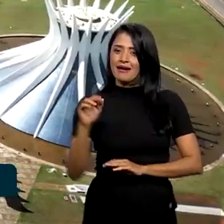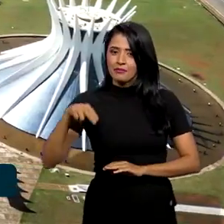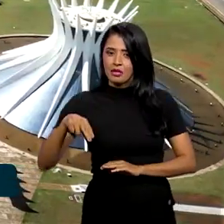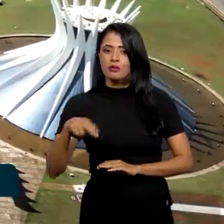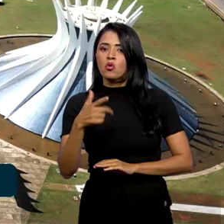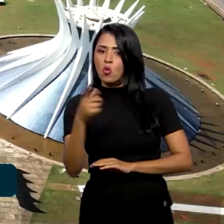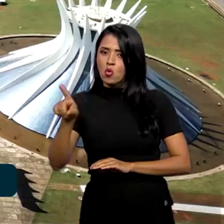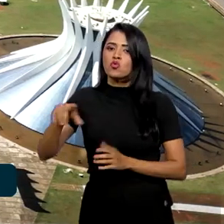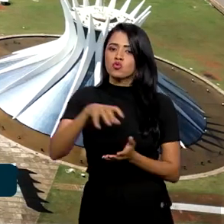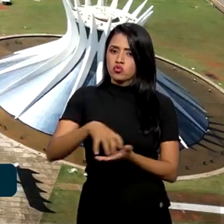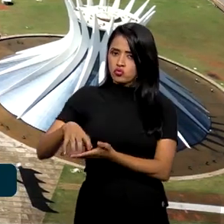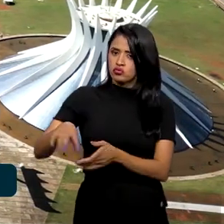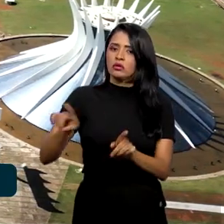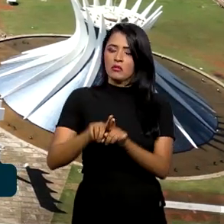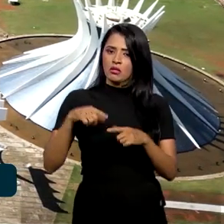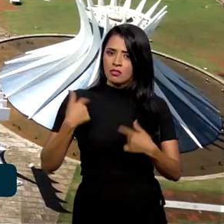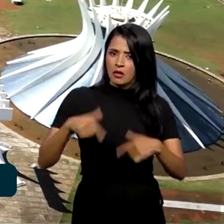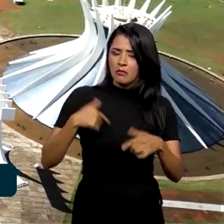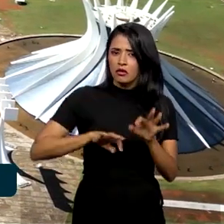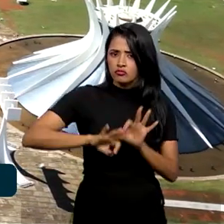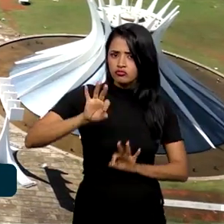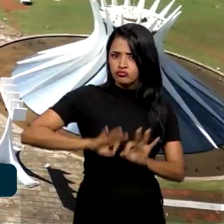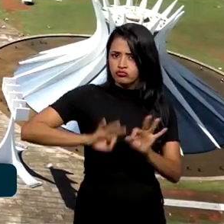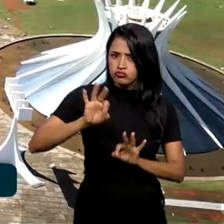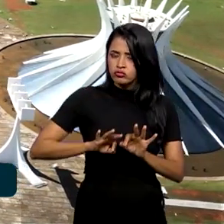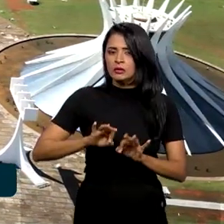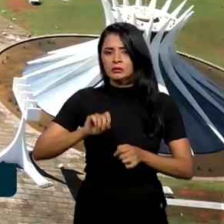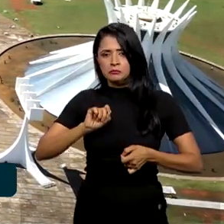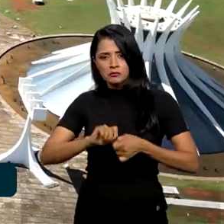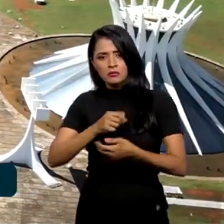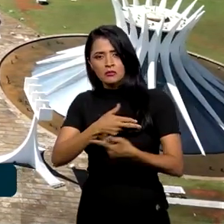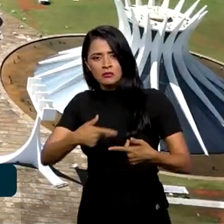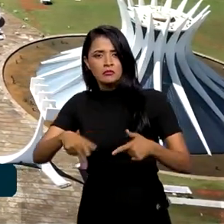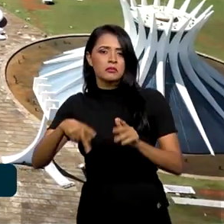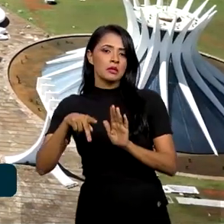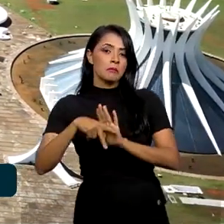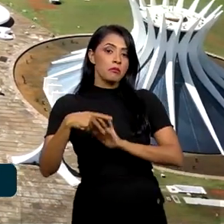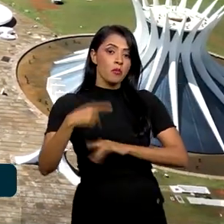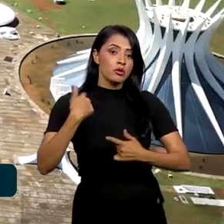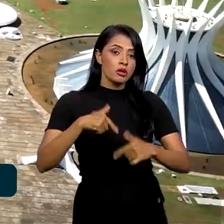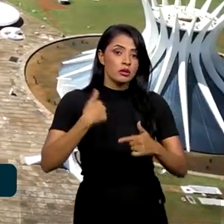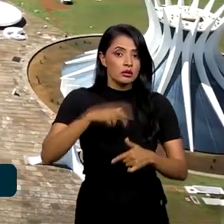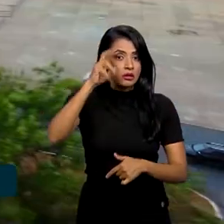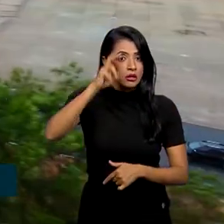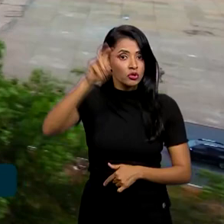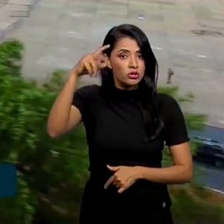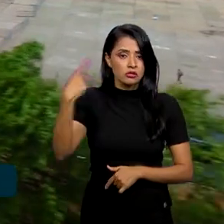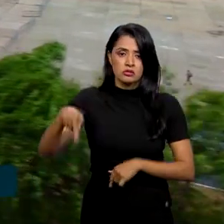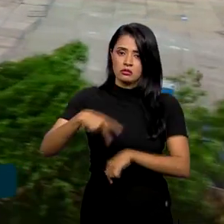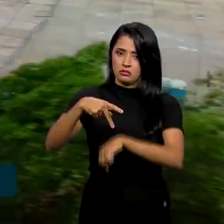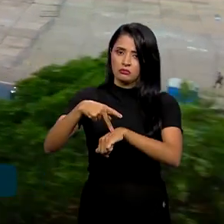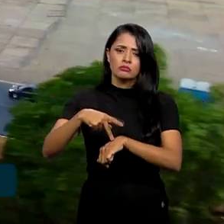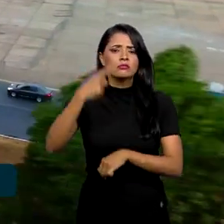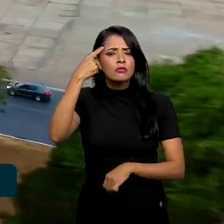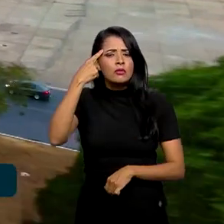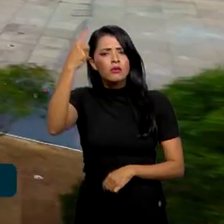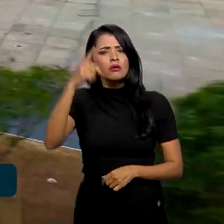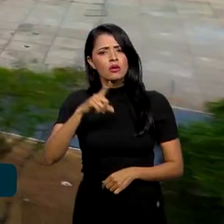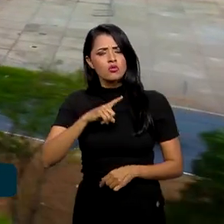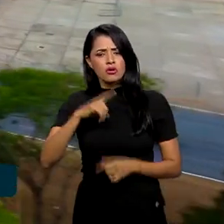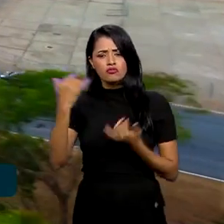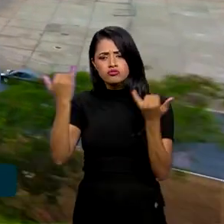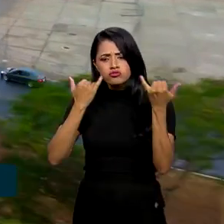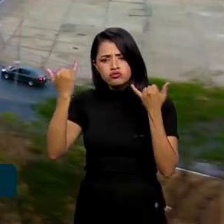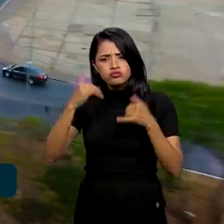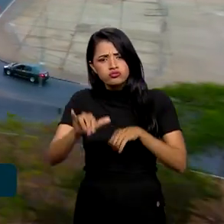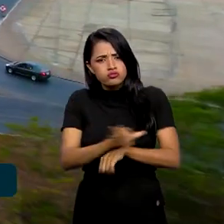entidades que desenvolvem ações de planejamento e execução das atividades de inteligência do país. A ideia é reunir informações